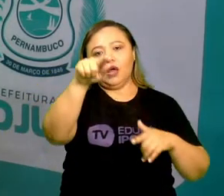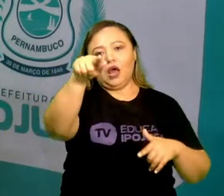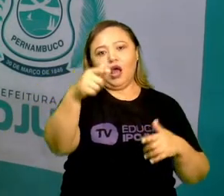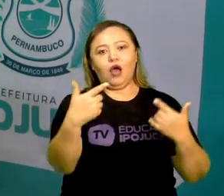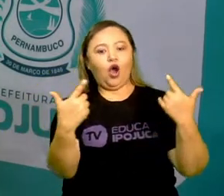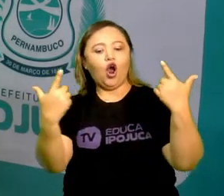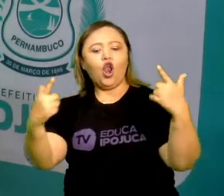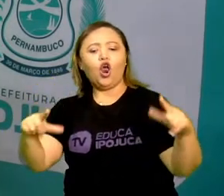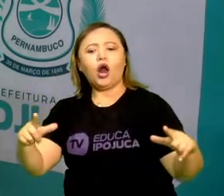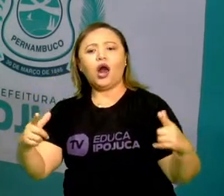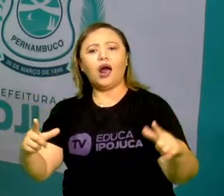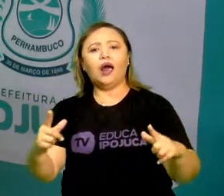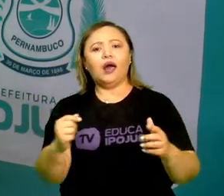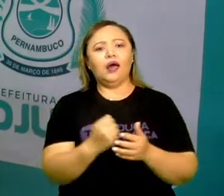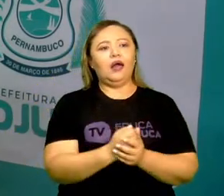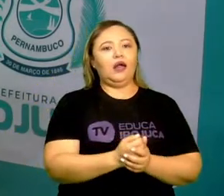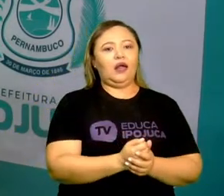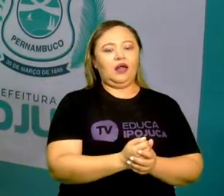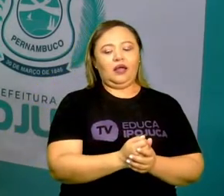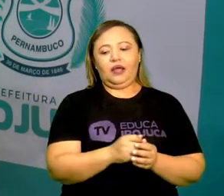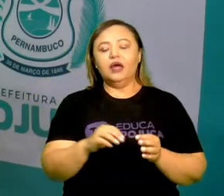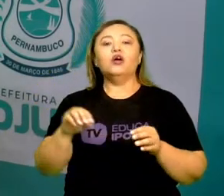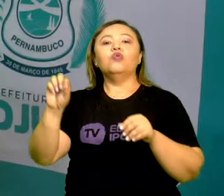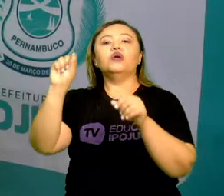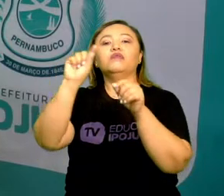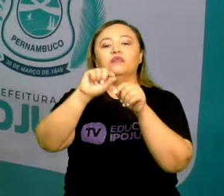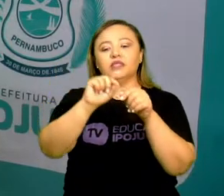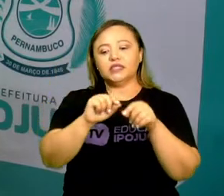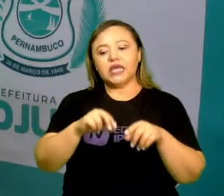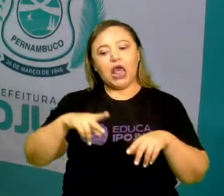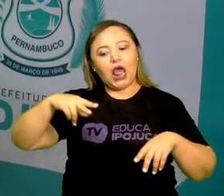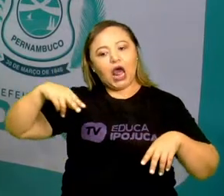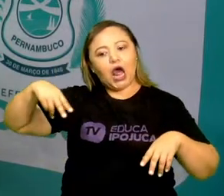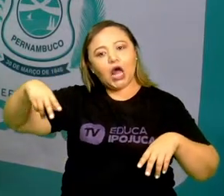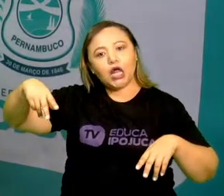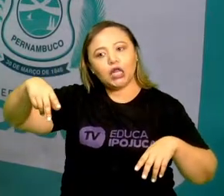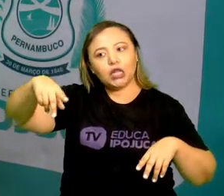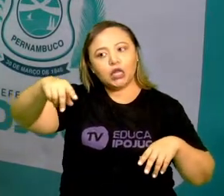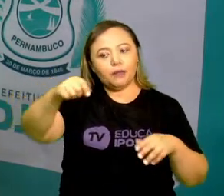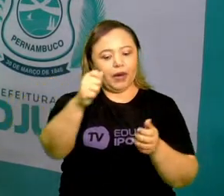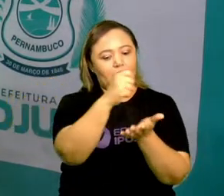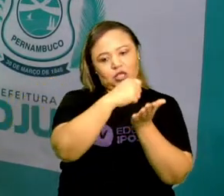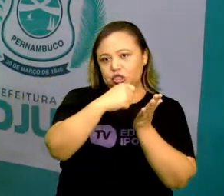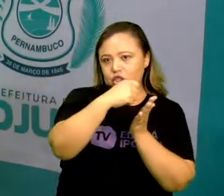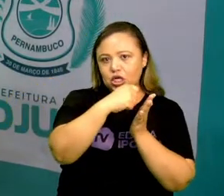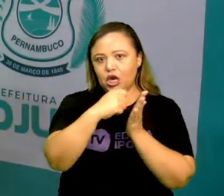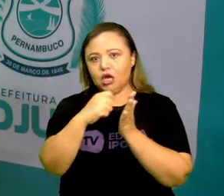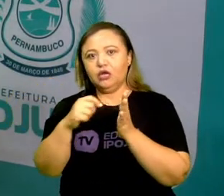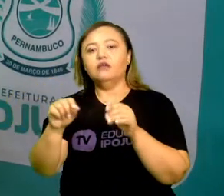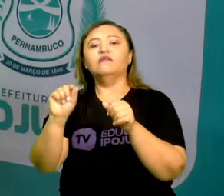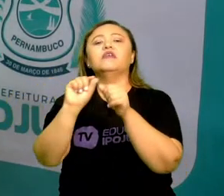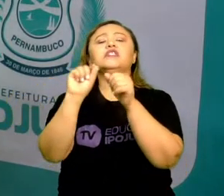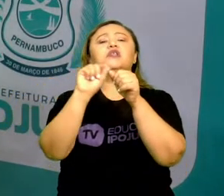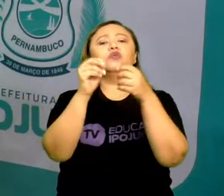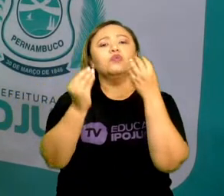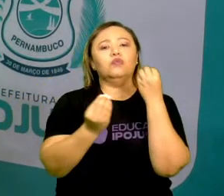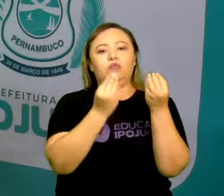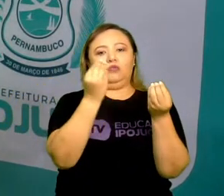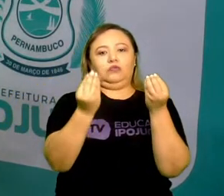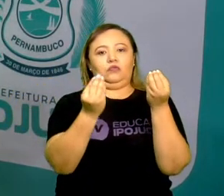Se eu pedisse para você registrar o percurso que você faz da sua casa até a escola, como vocês iriam fazer isso?